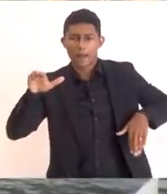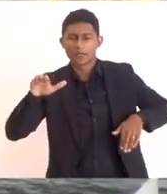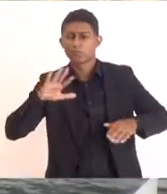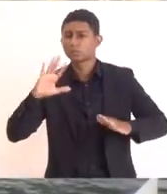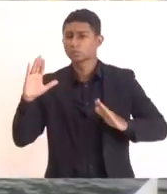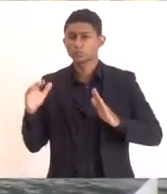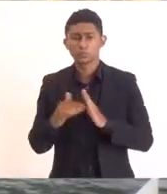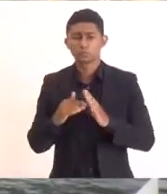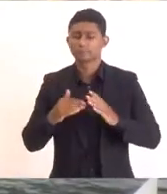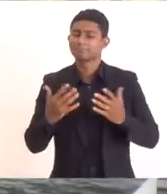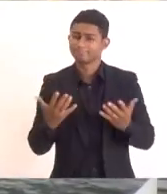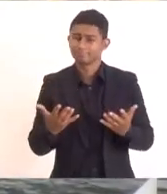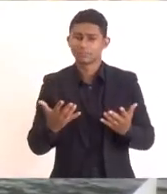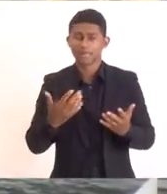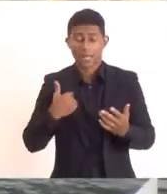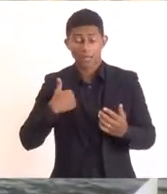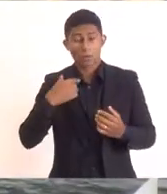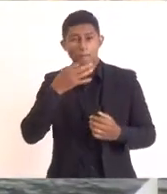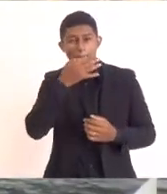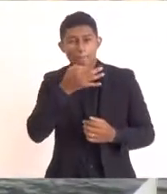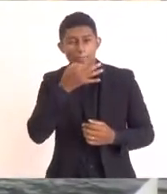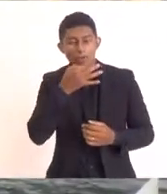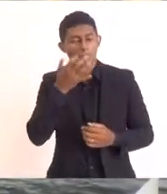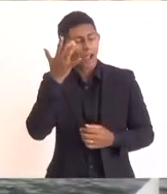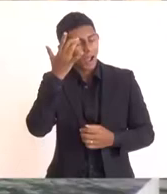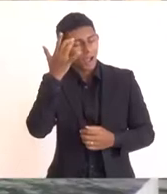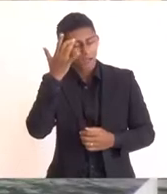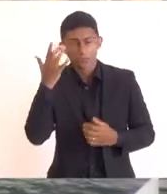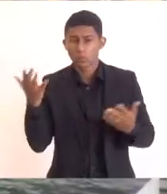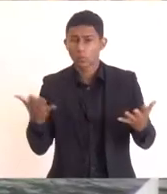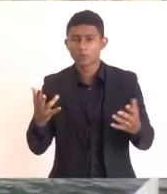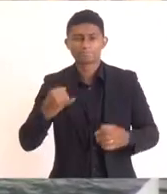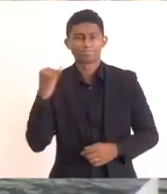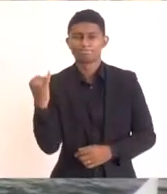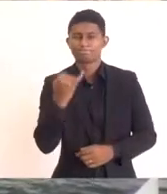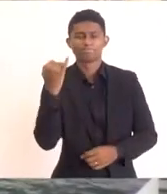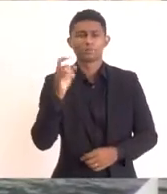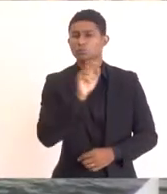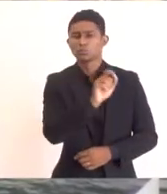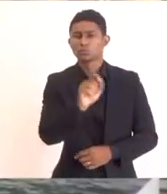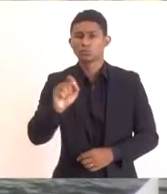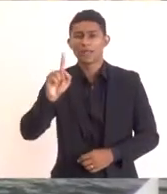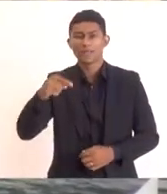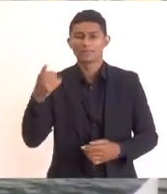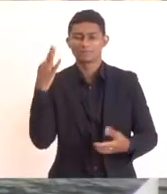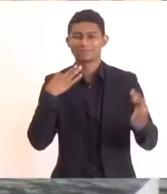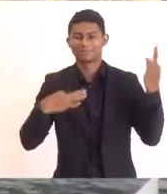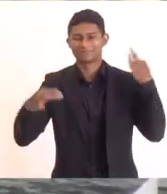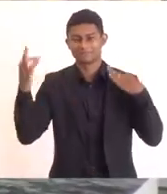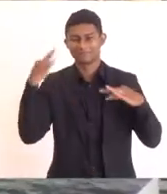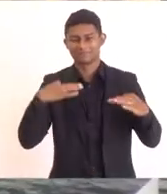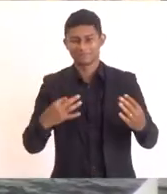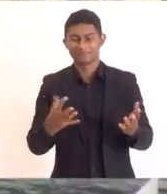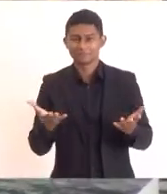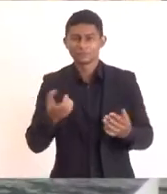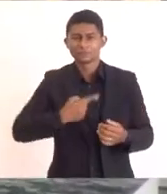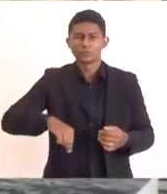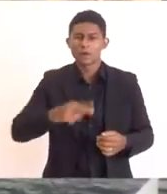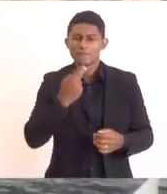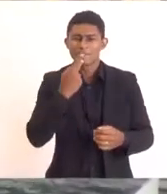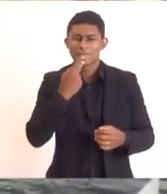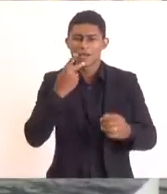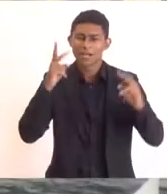minha visão, o que seria muito importante hoje é principalmente o turismo. E quando a gente fala do